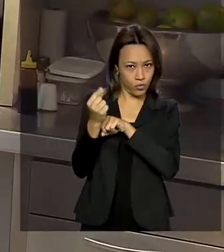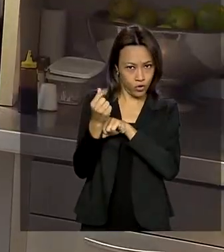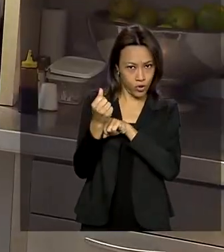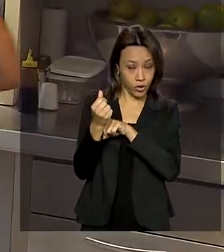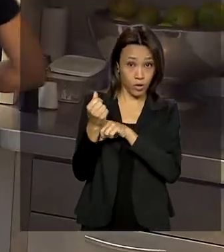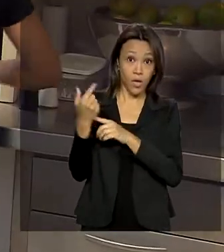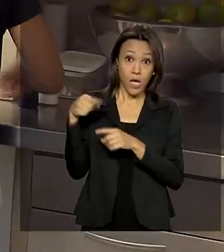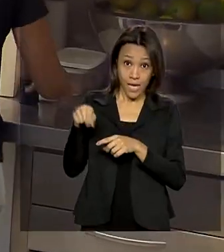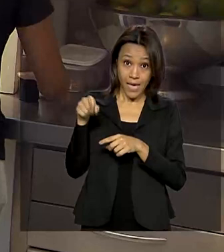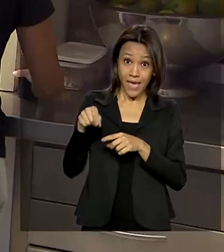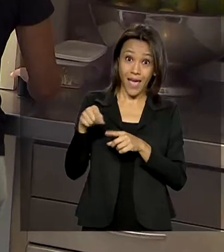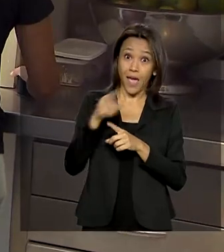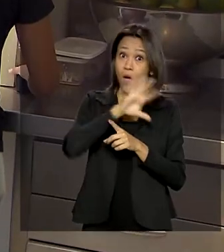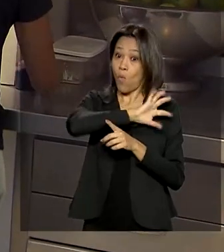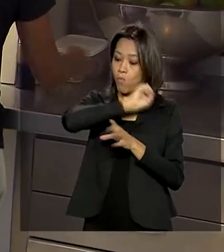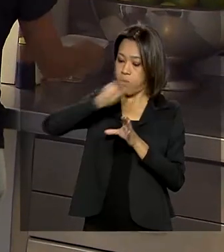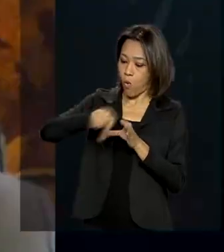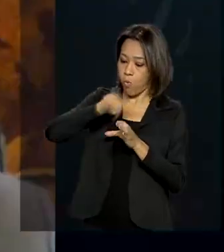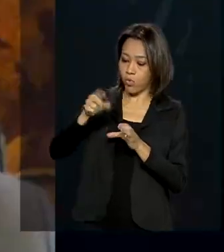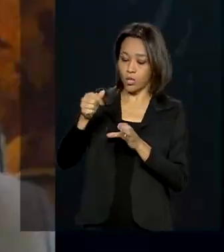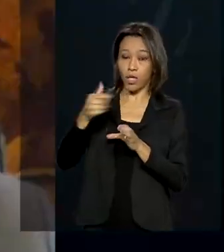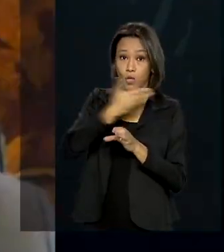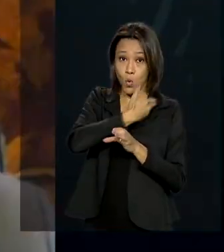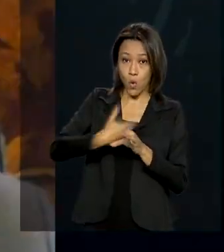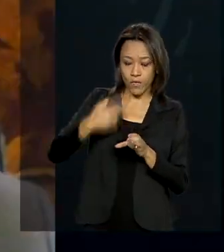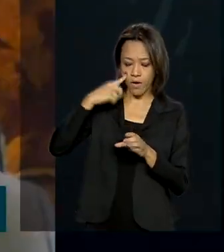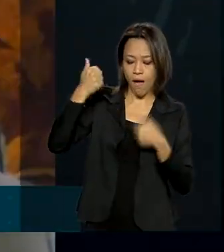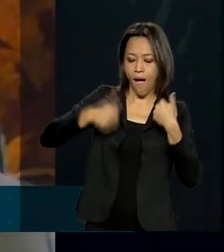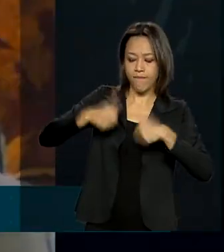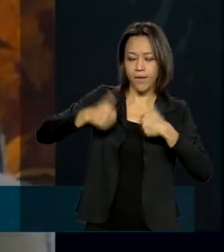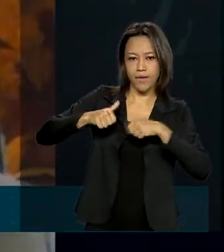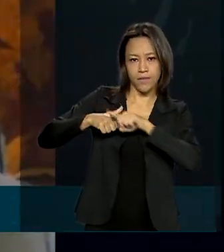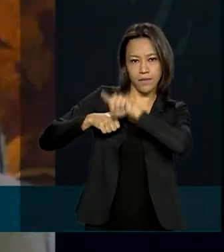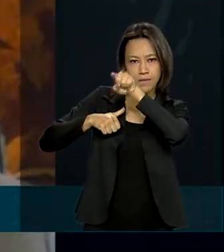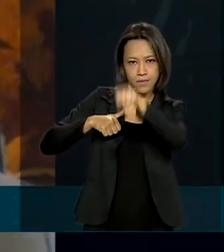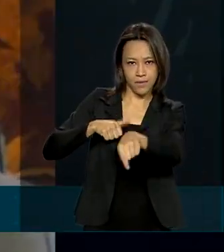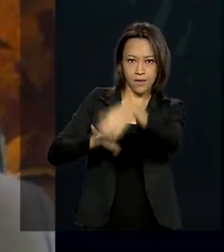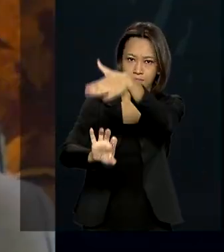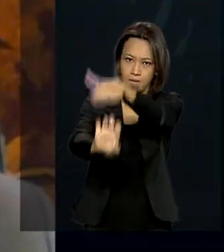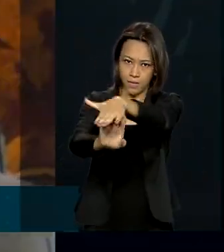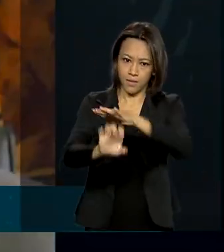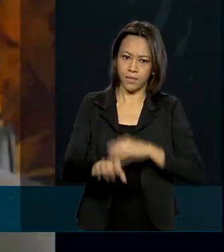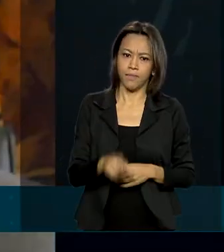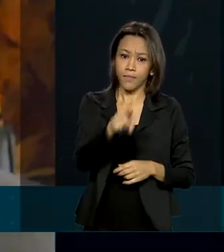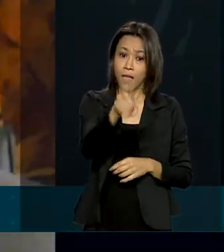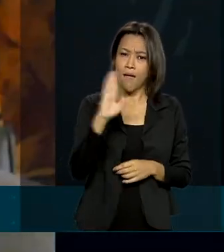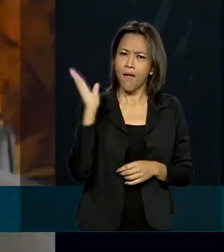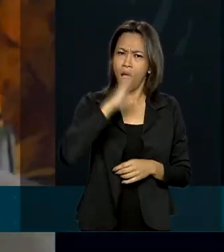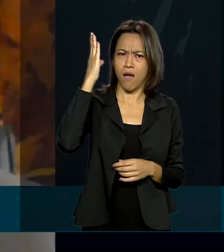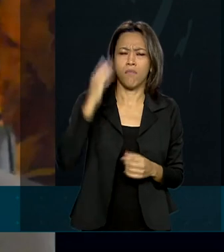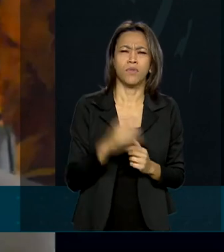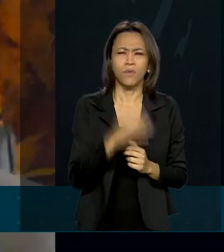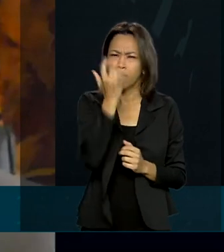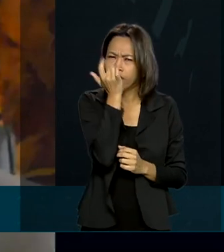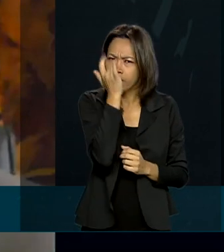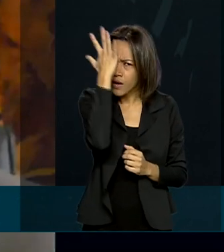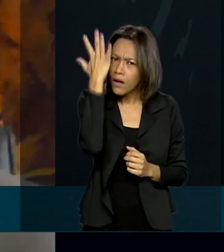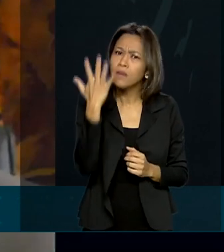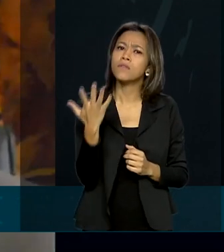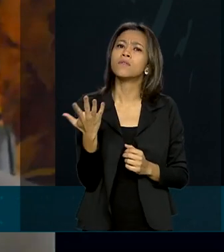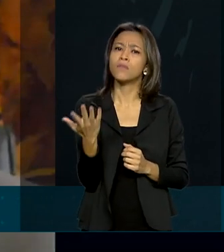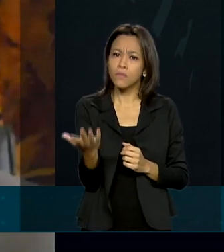governo se torna um avalista do empresário. É muito simples, muito rápido de tomar, muito fácil.